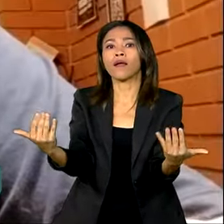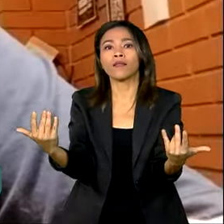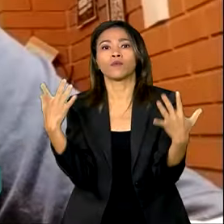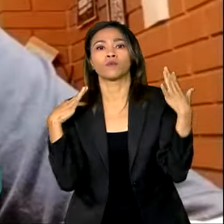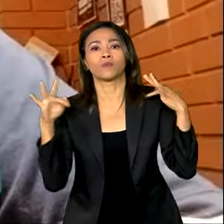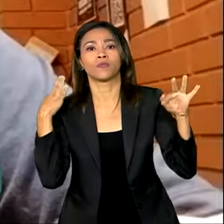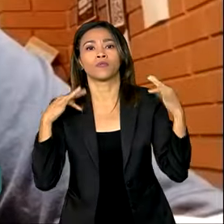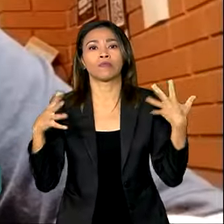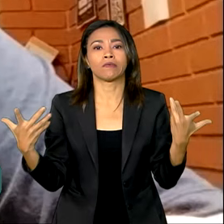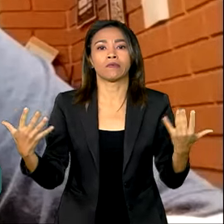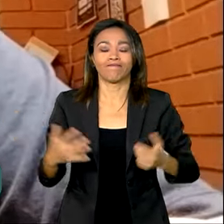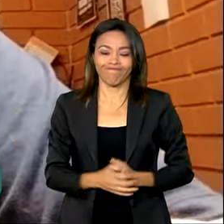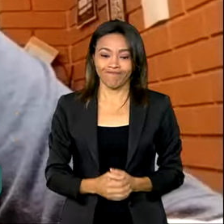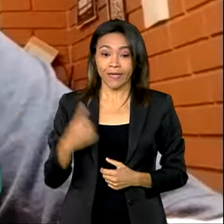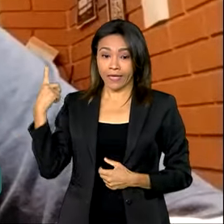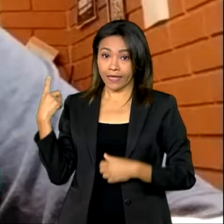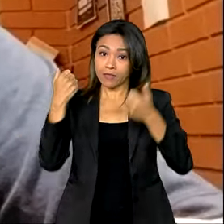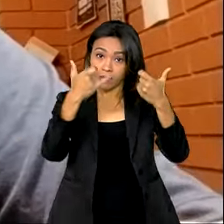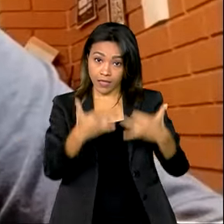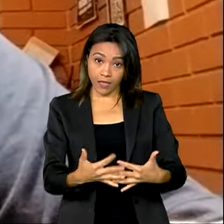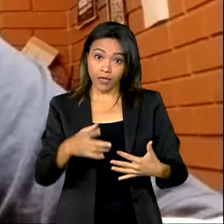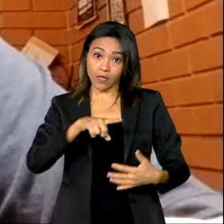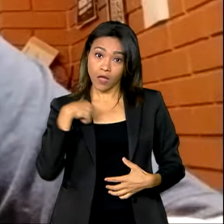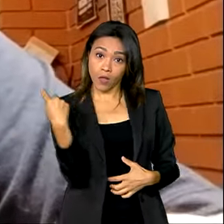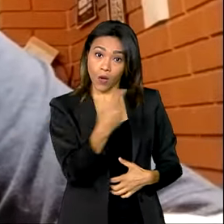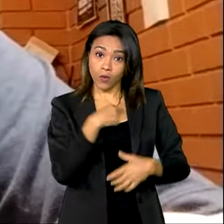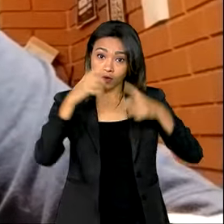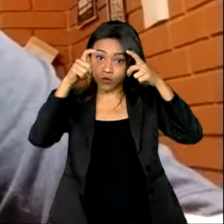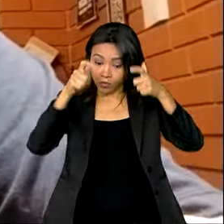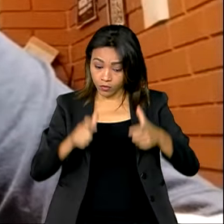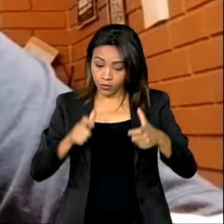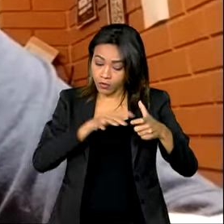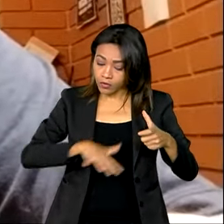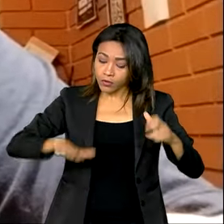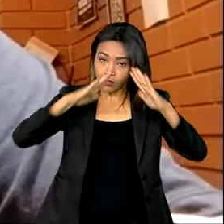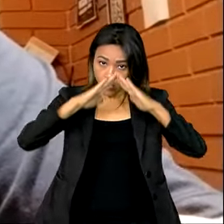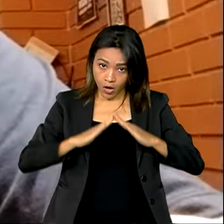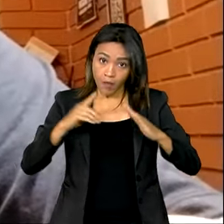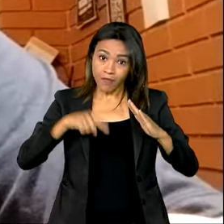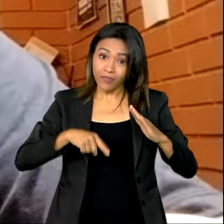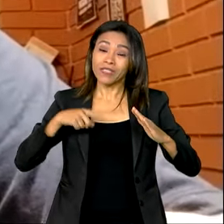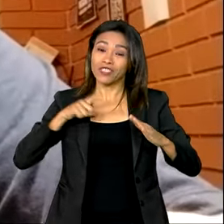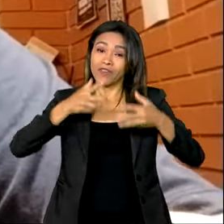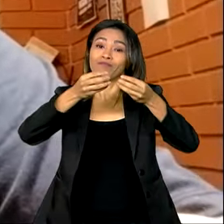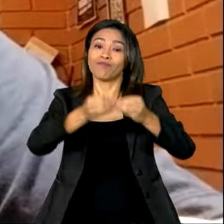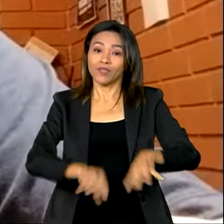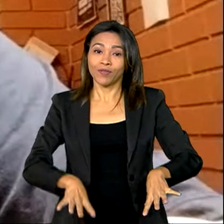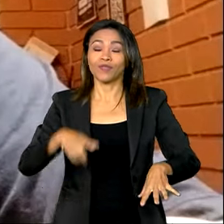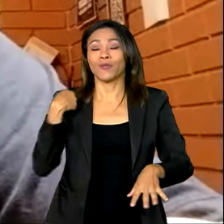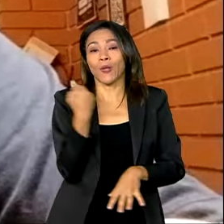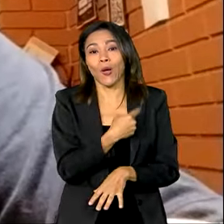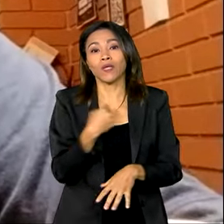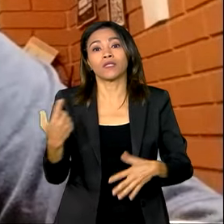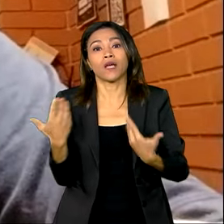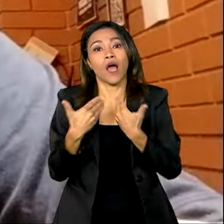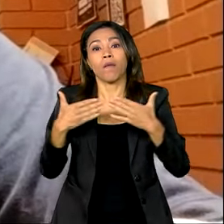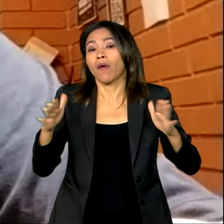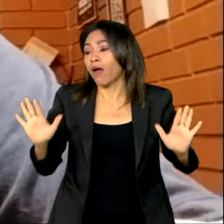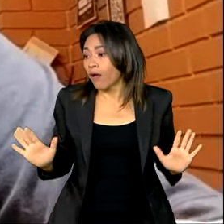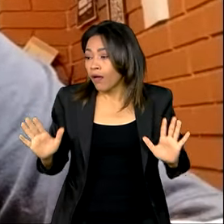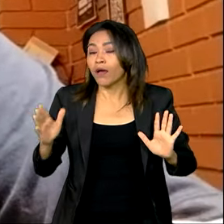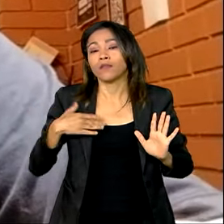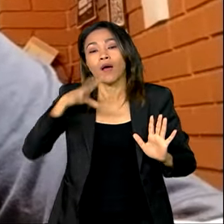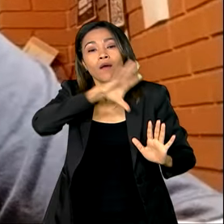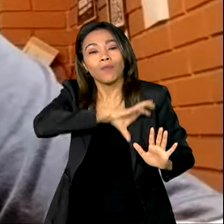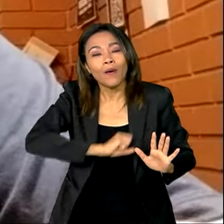nossa região, que é uma região que foi atingida indiretamente. Nós estamos abertos, com toda a hospitalidade